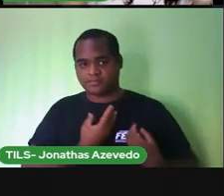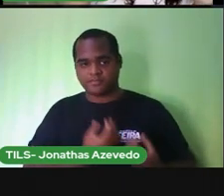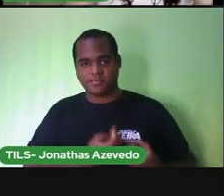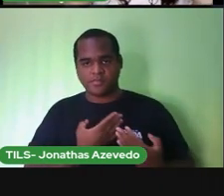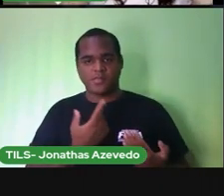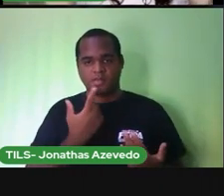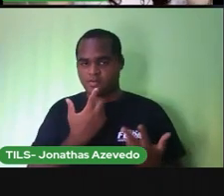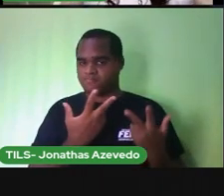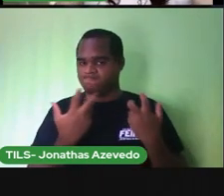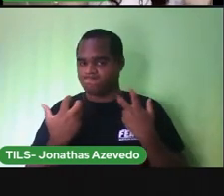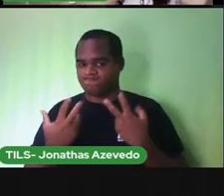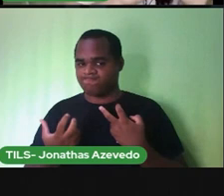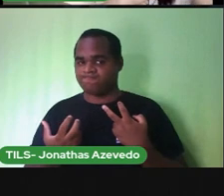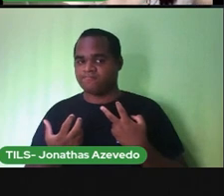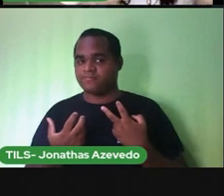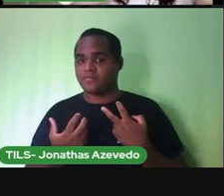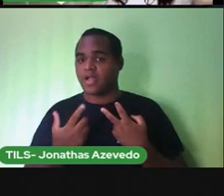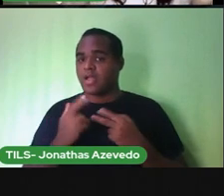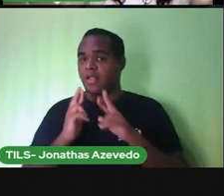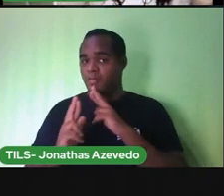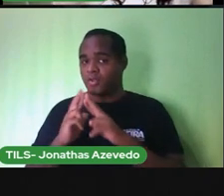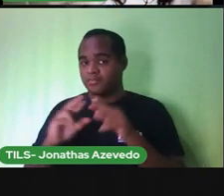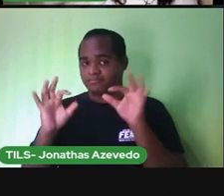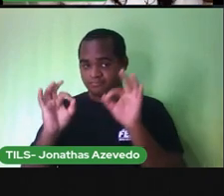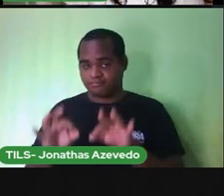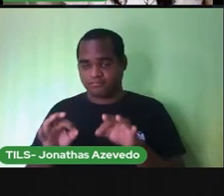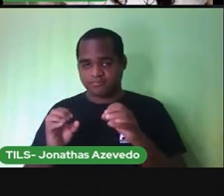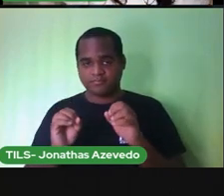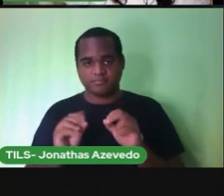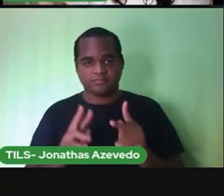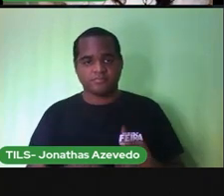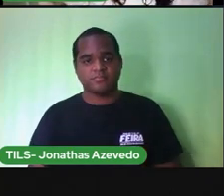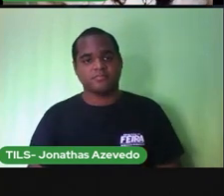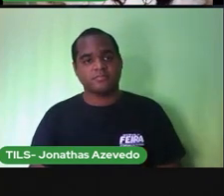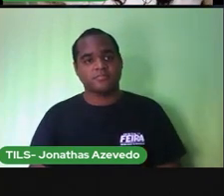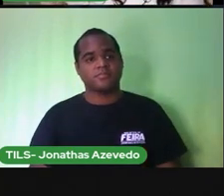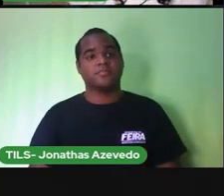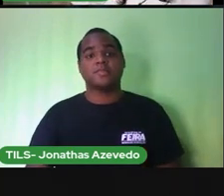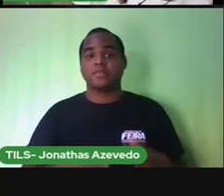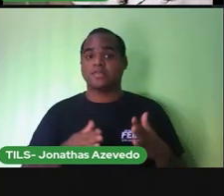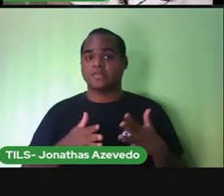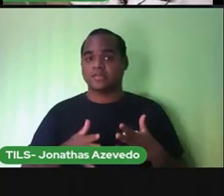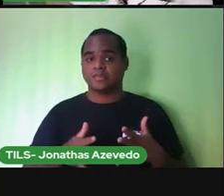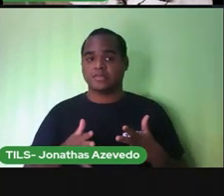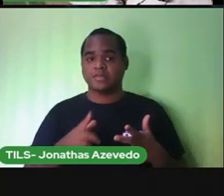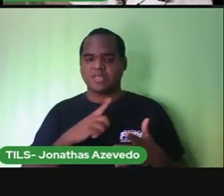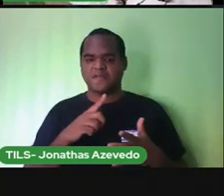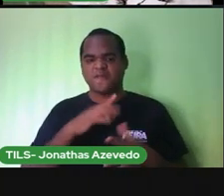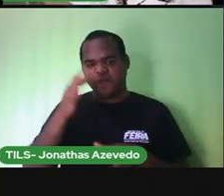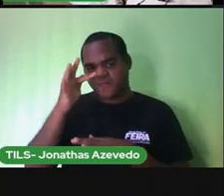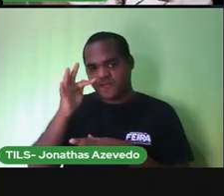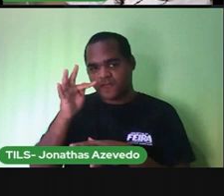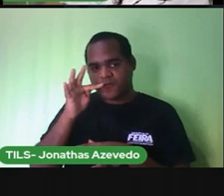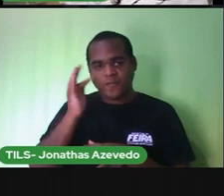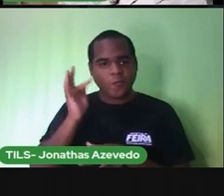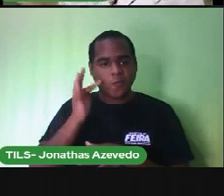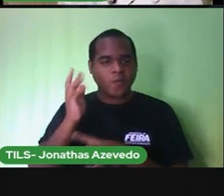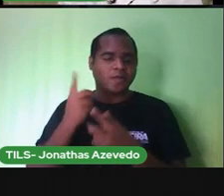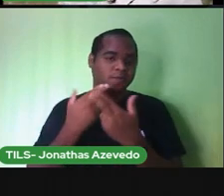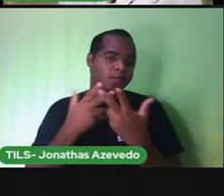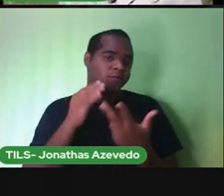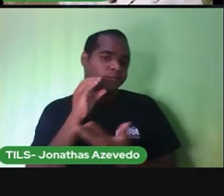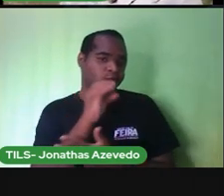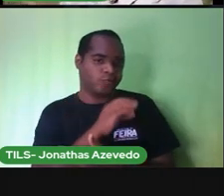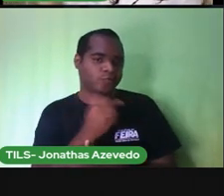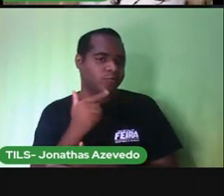algumas atividades nesse poema. Nascem os frutos. frutos. Não é frio nem quente. No